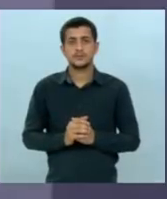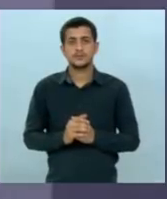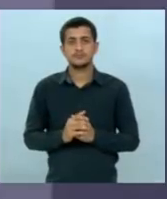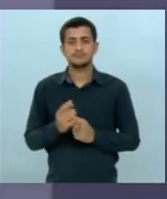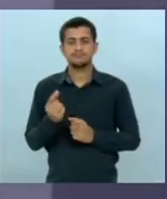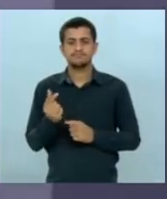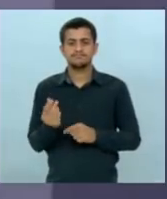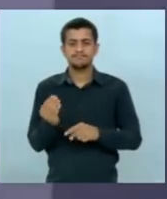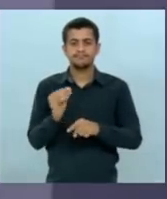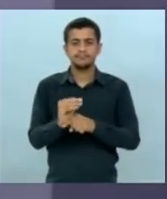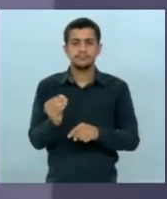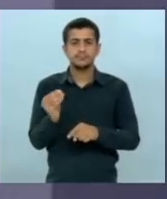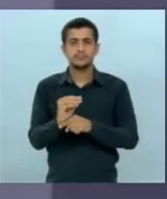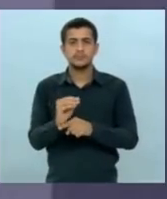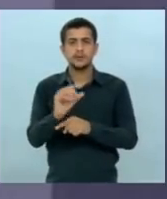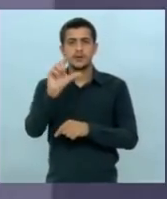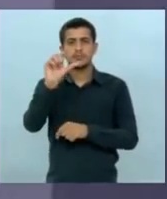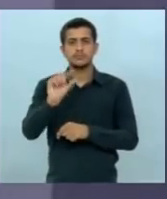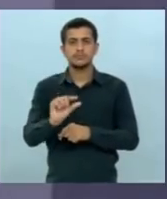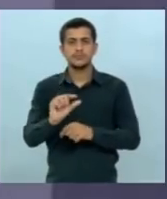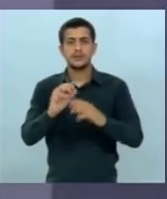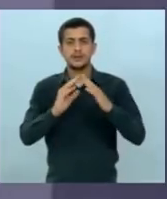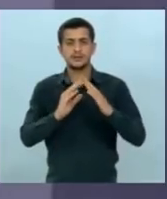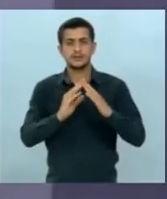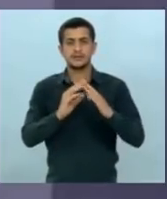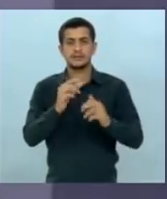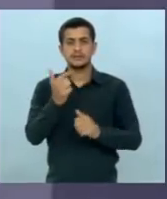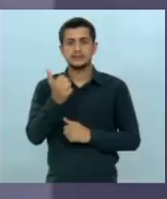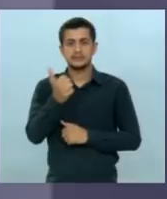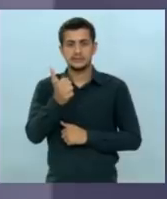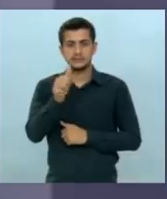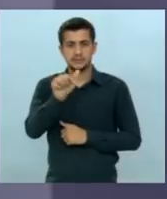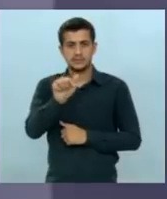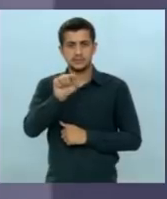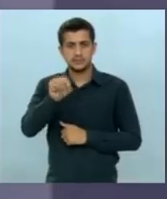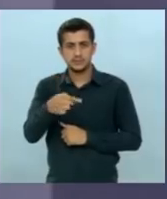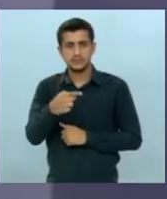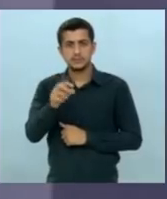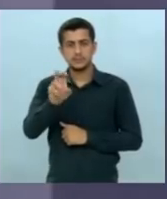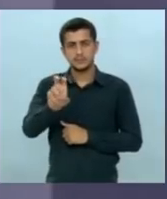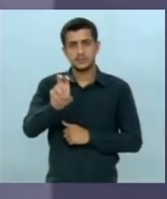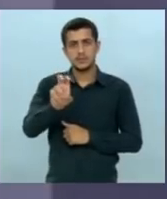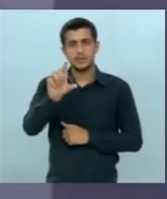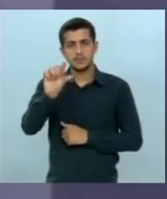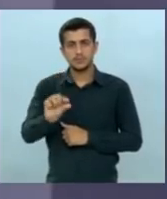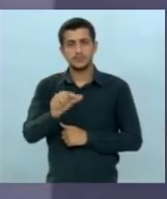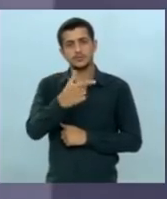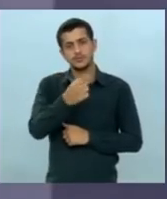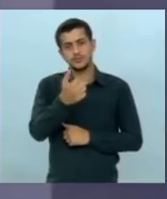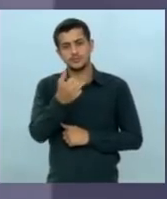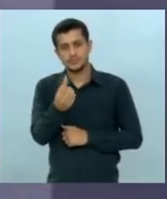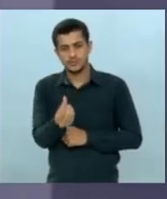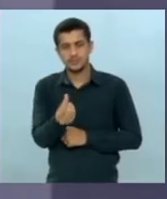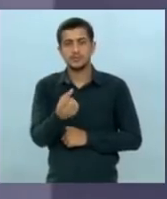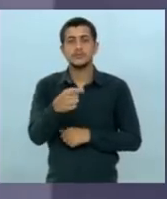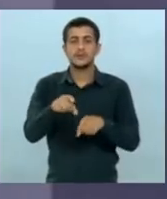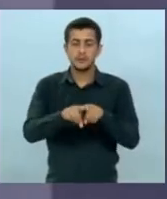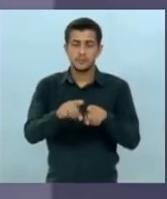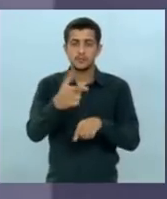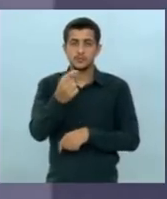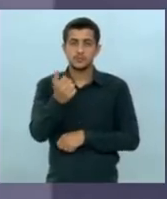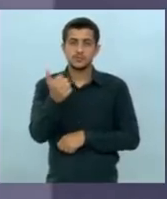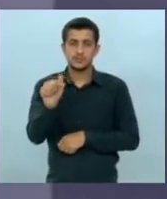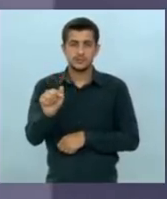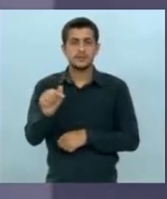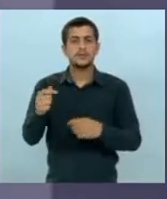no setor da habitação em 17,5% só em 2016 e 2017 é evidente que tem que se fazer a